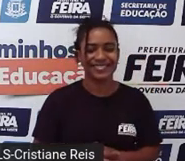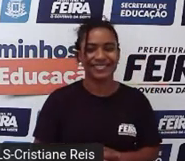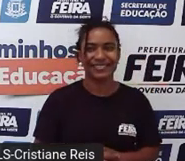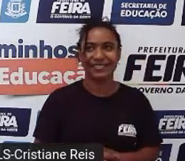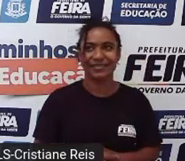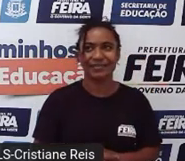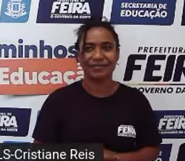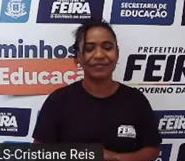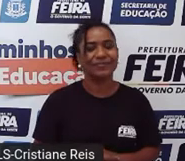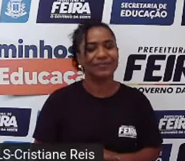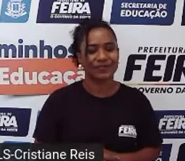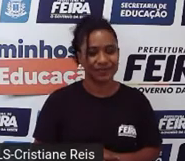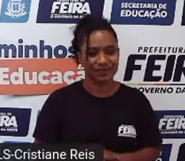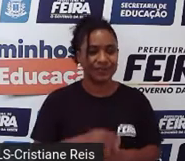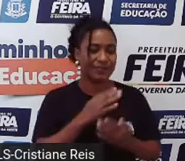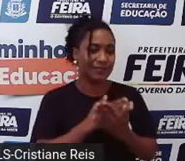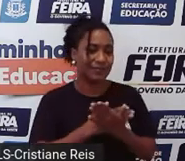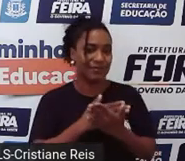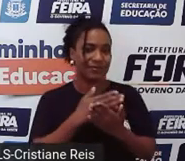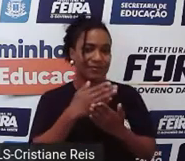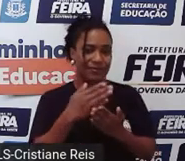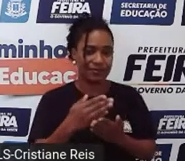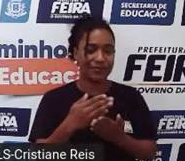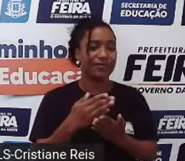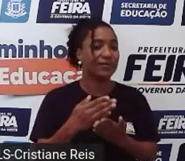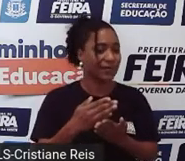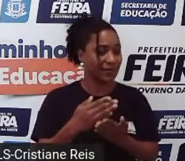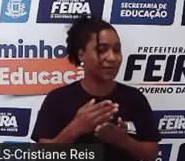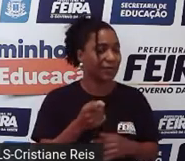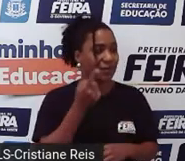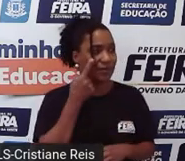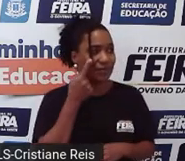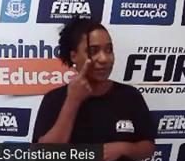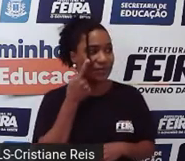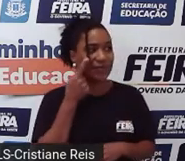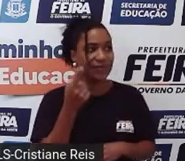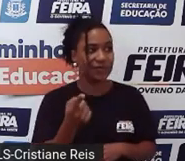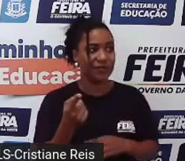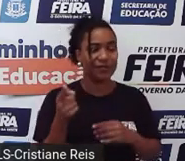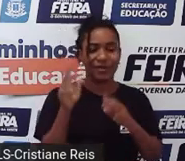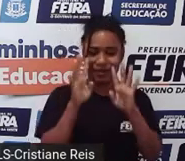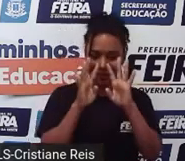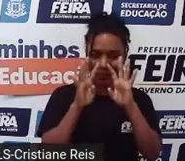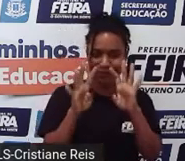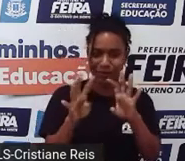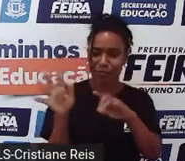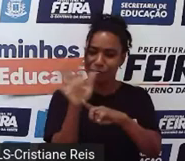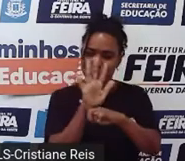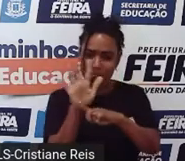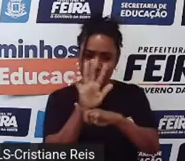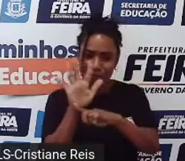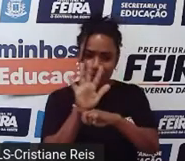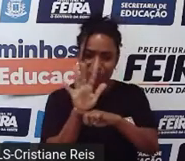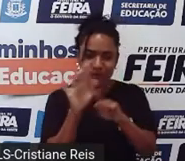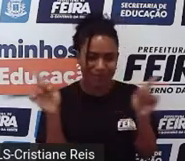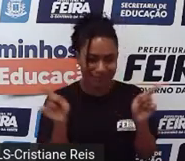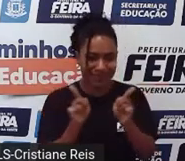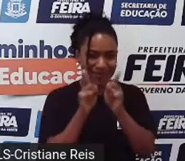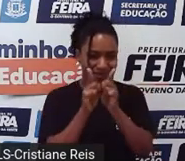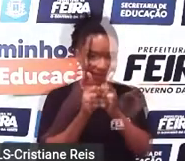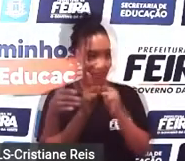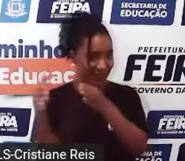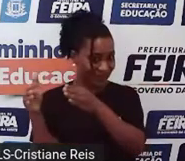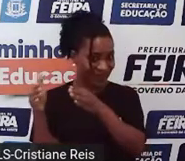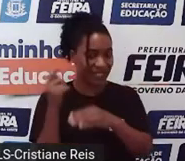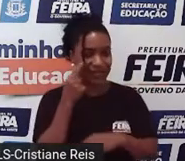É claro que para começarmos, hoje, nós vamos assistir um pequeno vídeo. Just a moment, please.